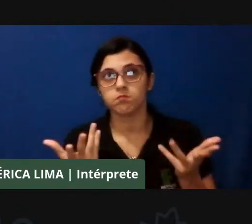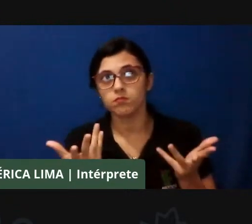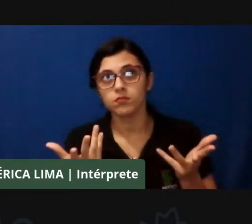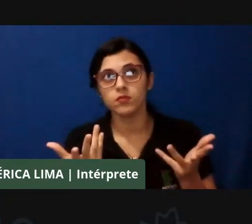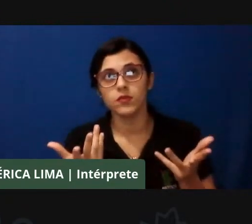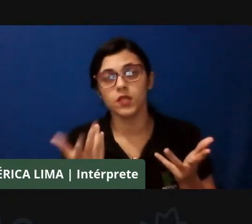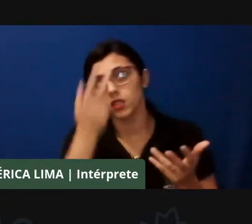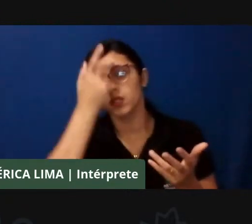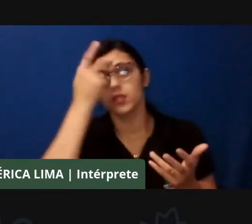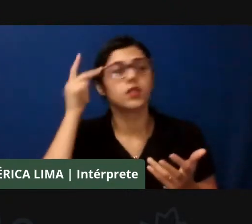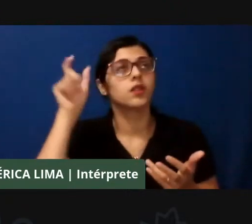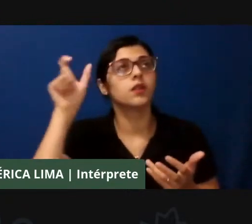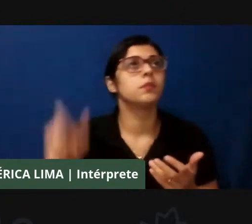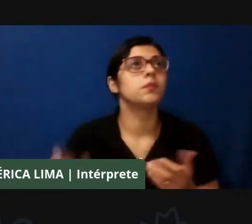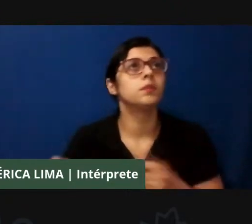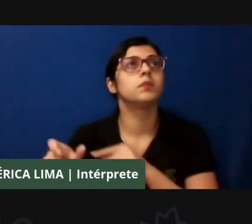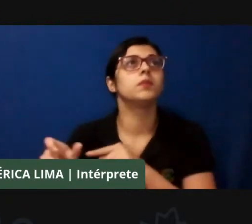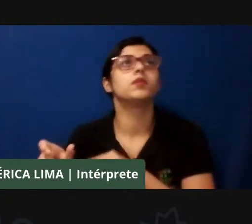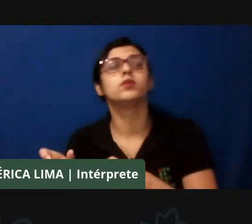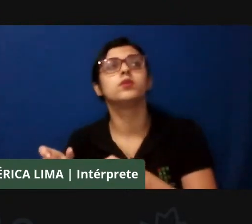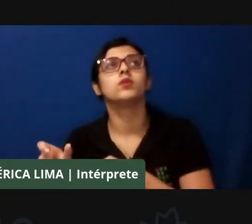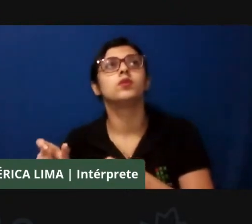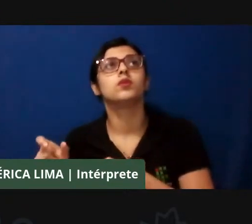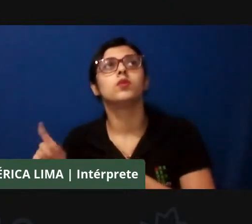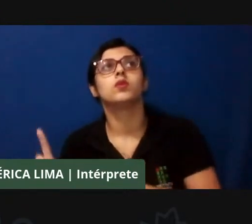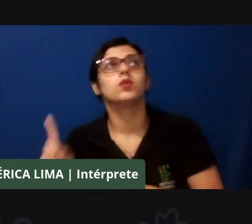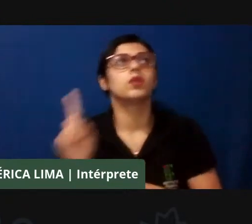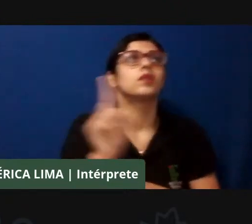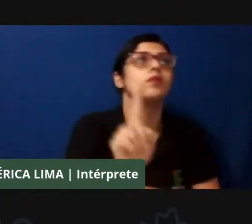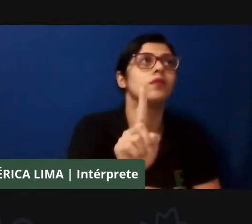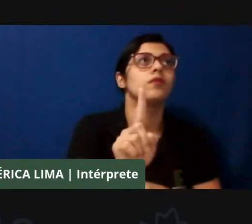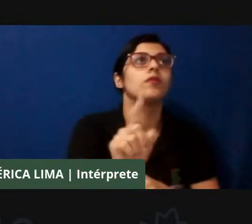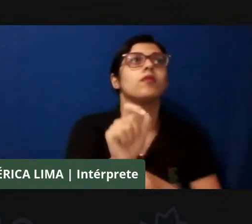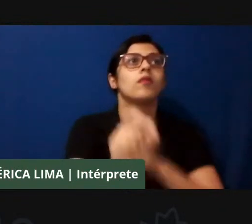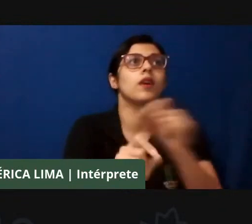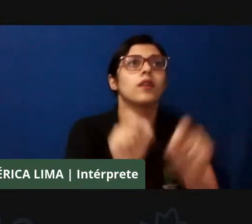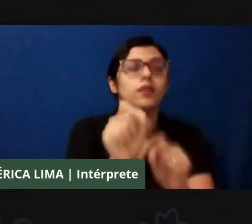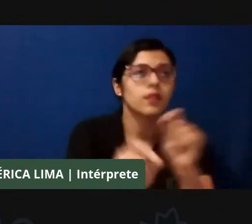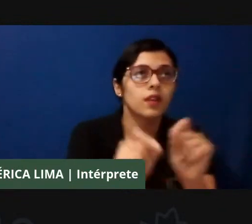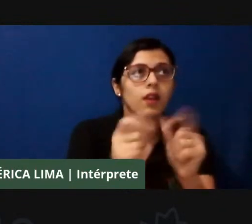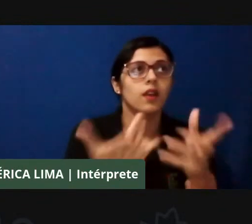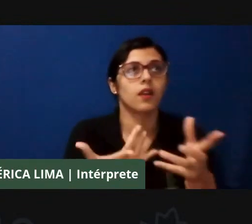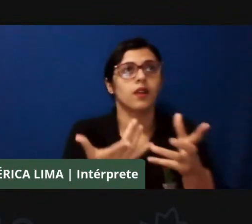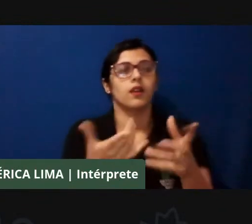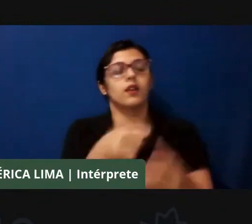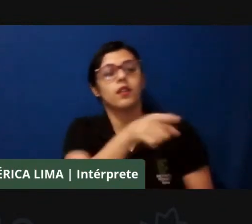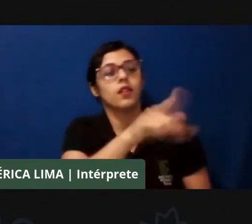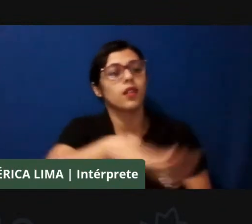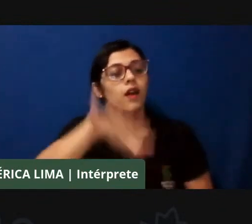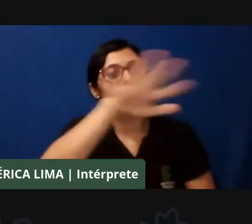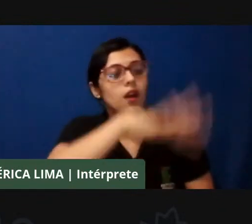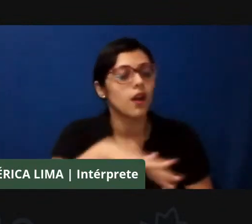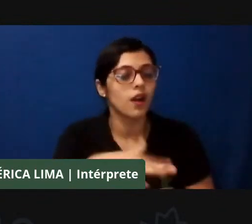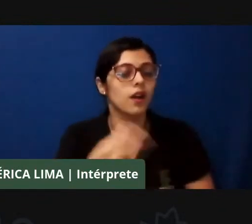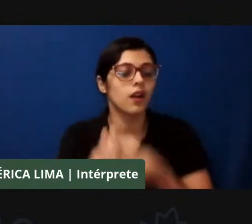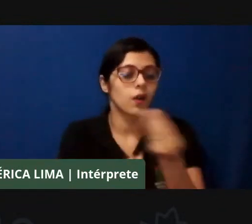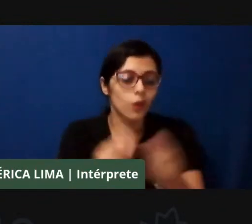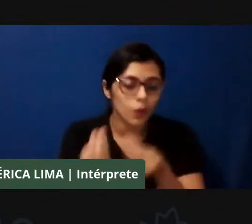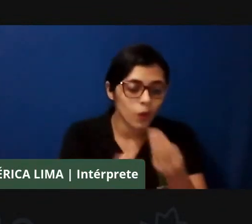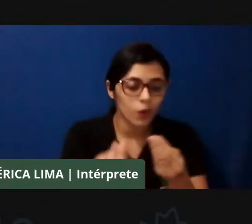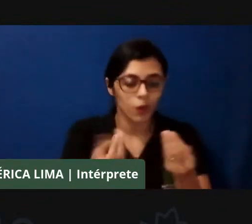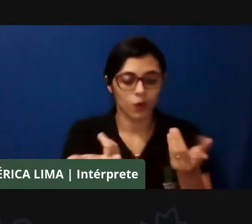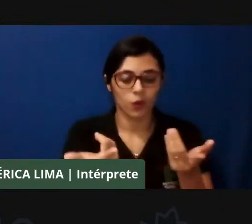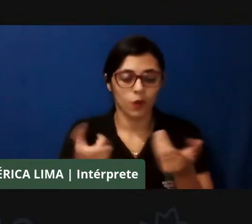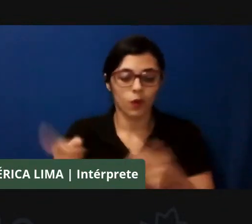vai demarcar, quem vai titular esses territórios, como que se dá,